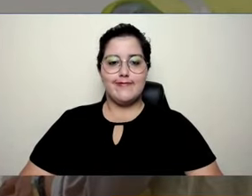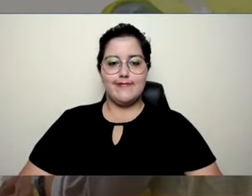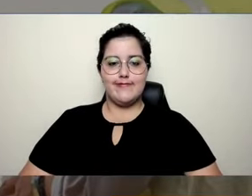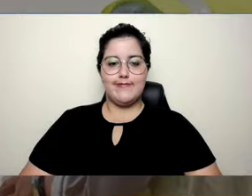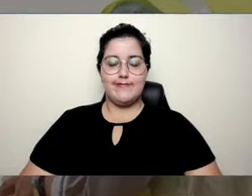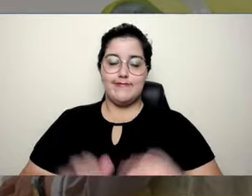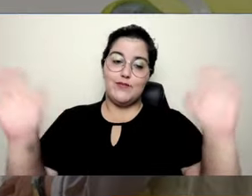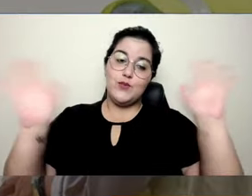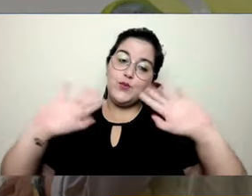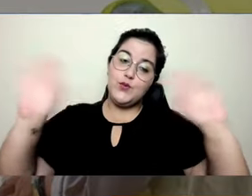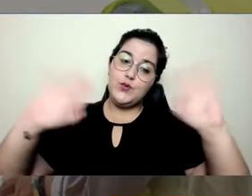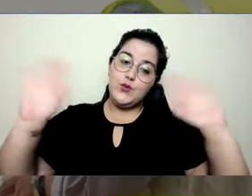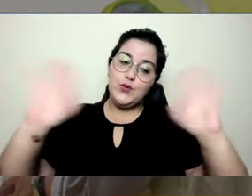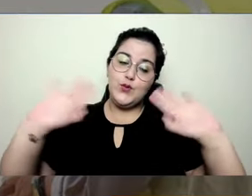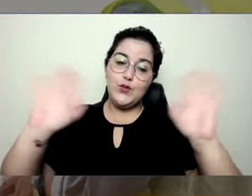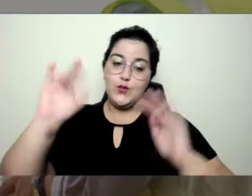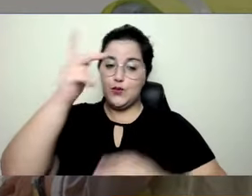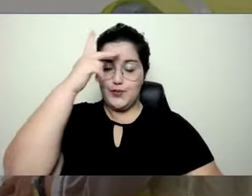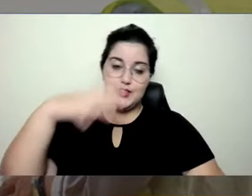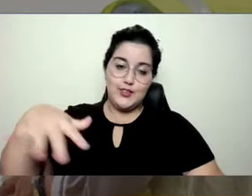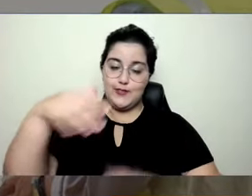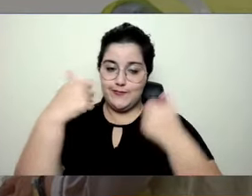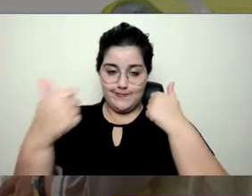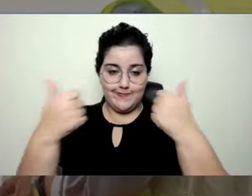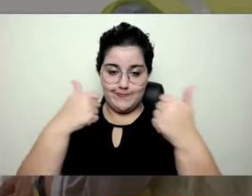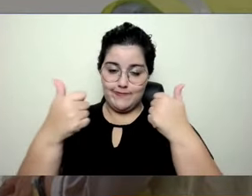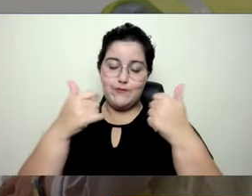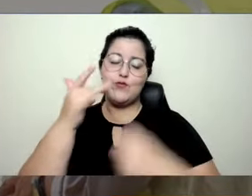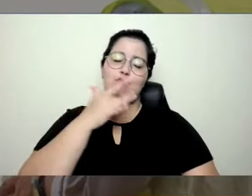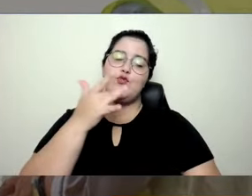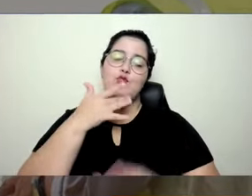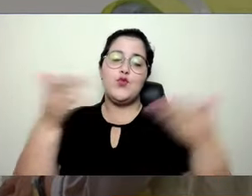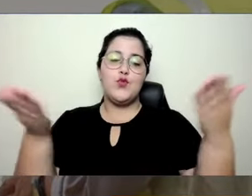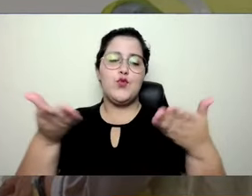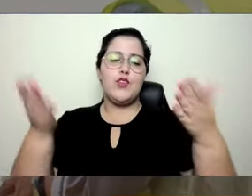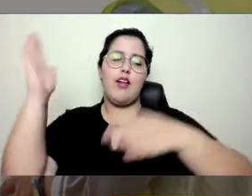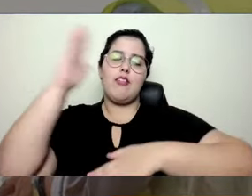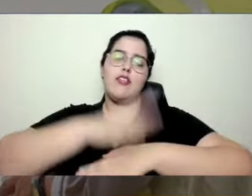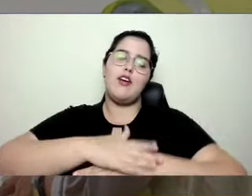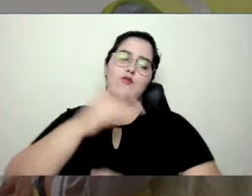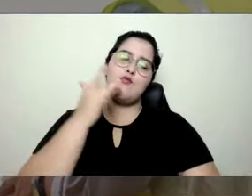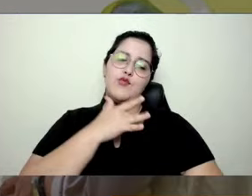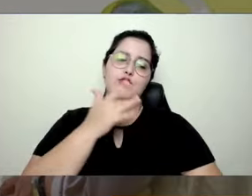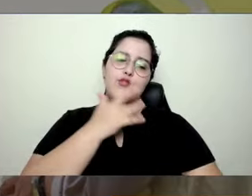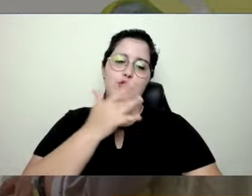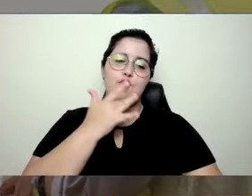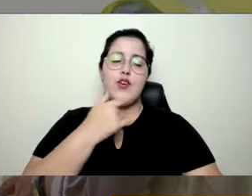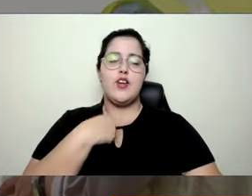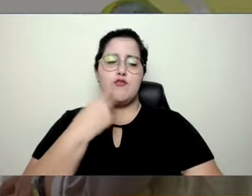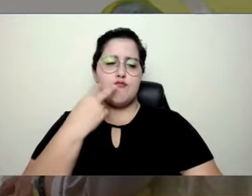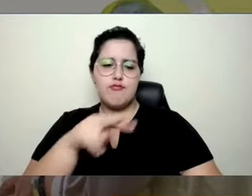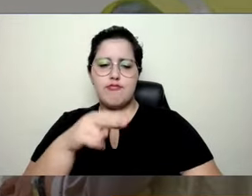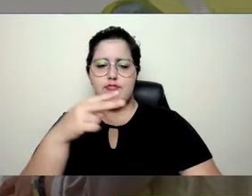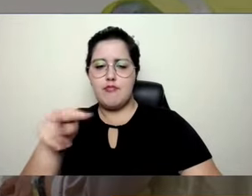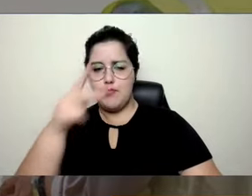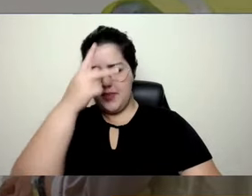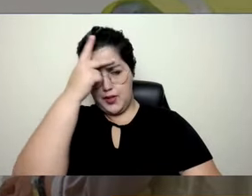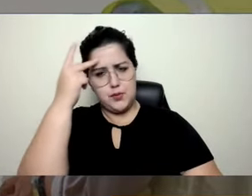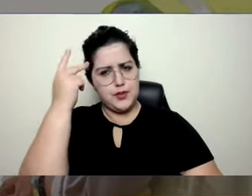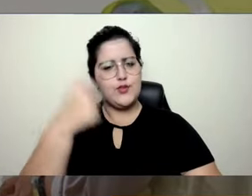Olá, olá, que tarde gostosa todo mundo aí. Já vi umas pessoas